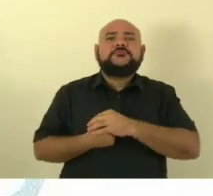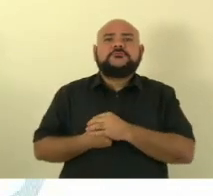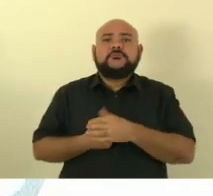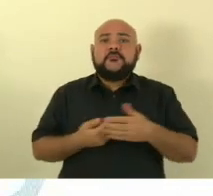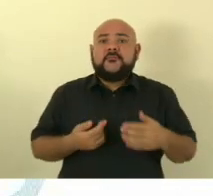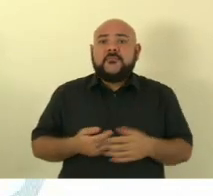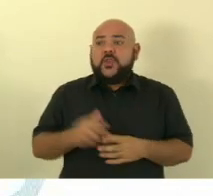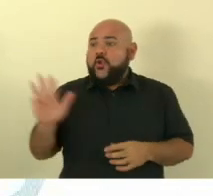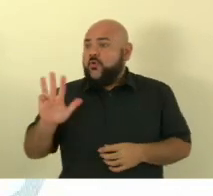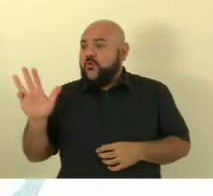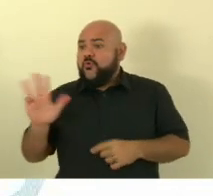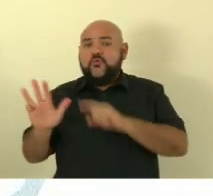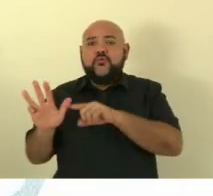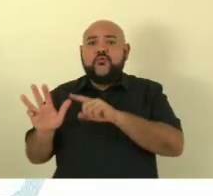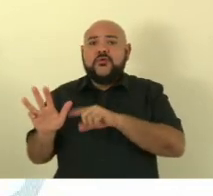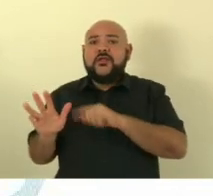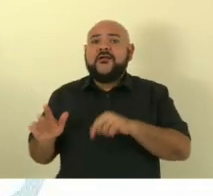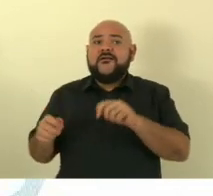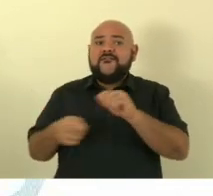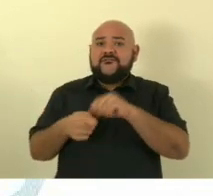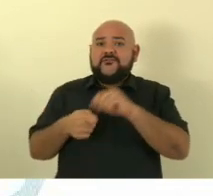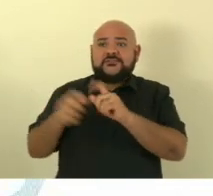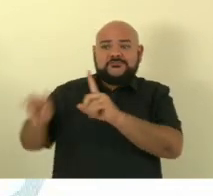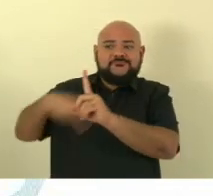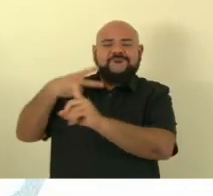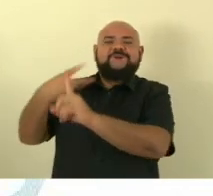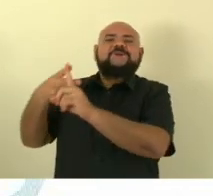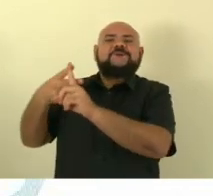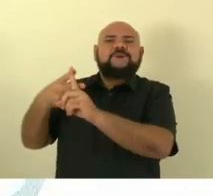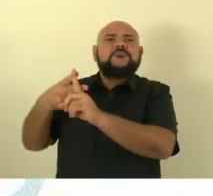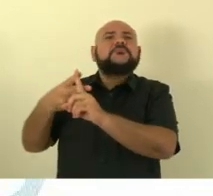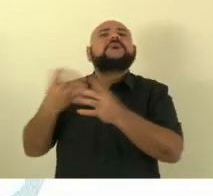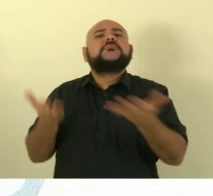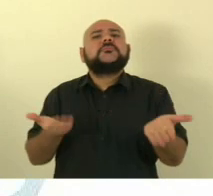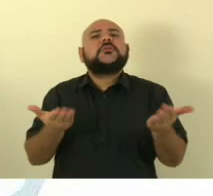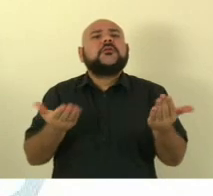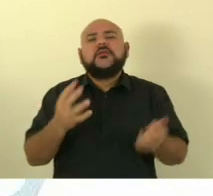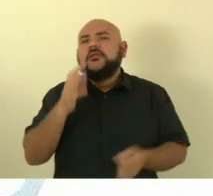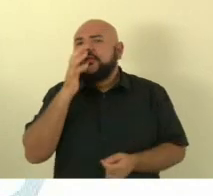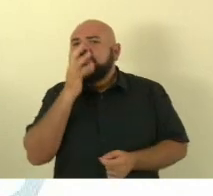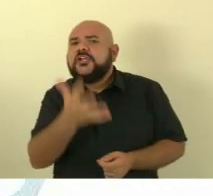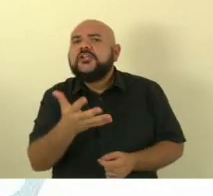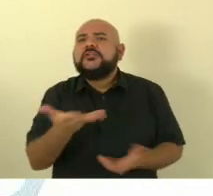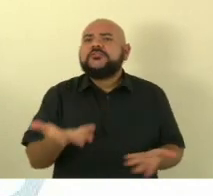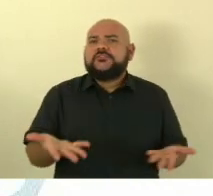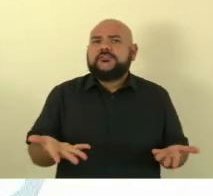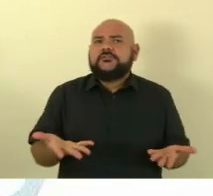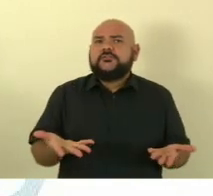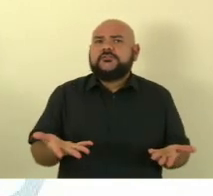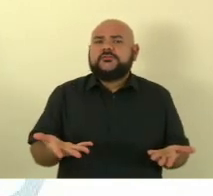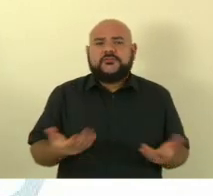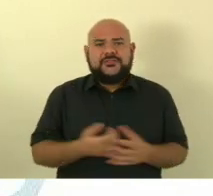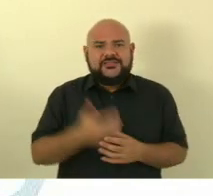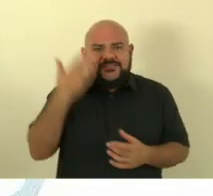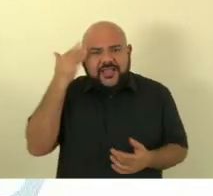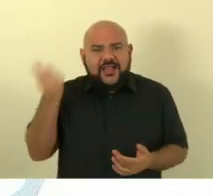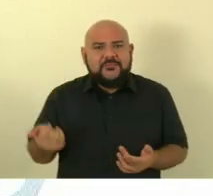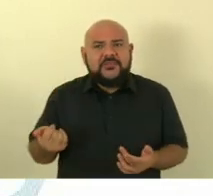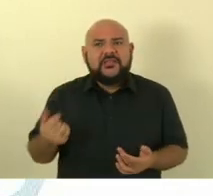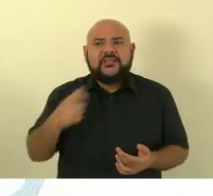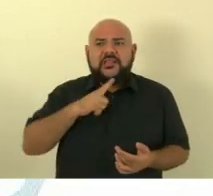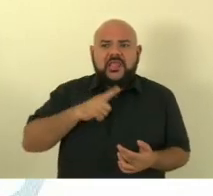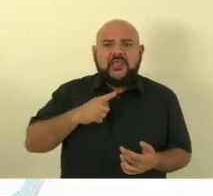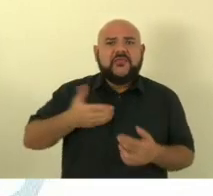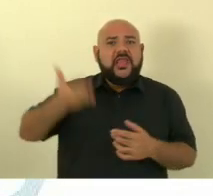faz muito mais cadê as críticas gente porque se não é mais o petrolão mais o mensalão os maiores escândalos